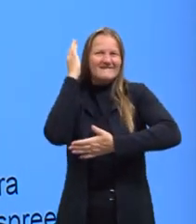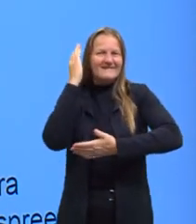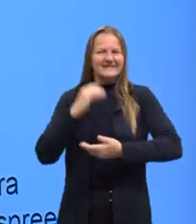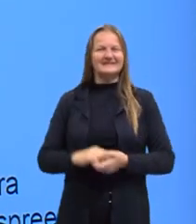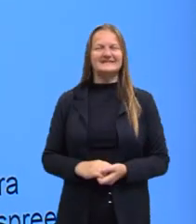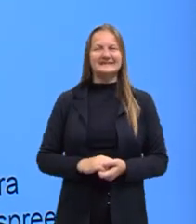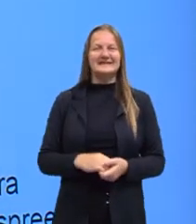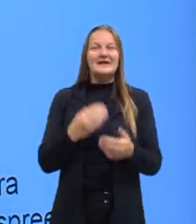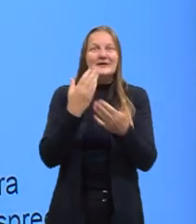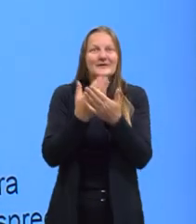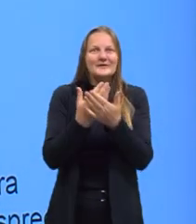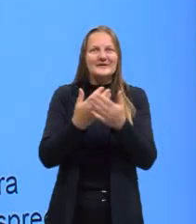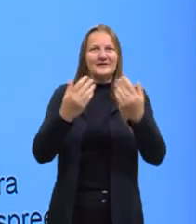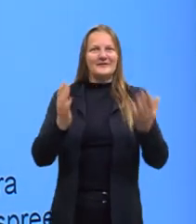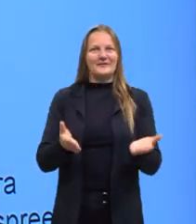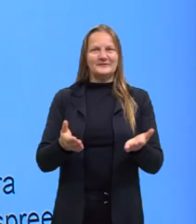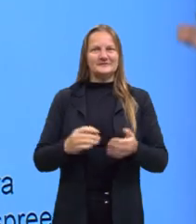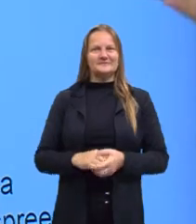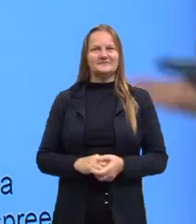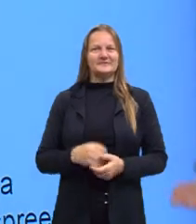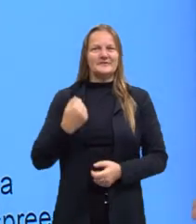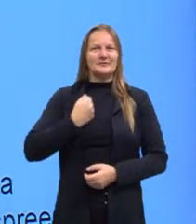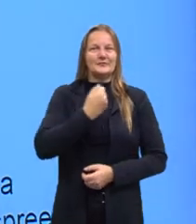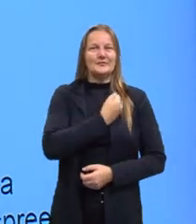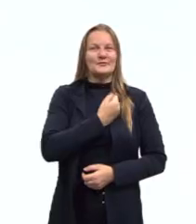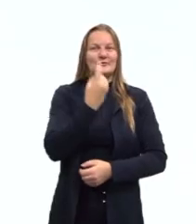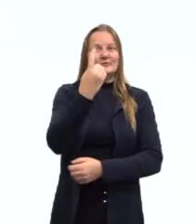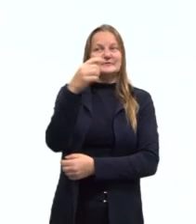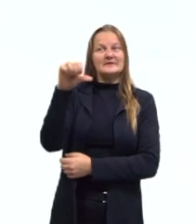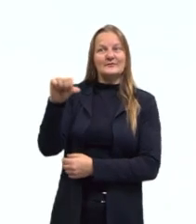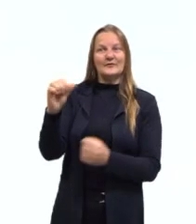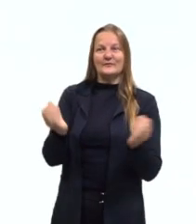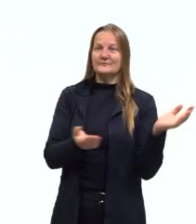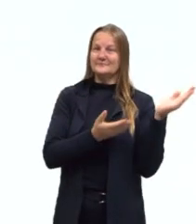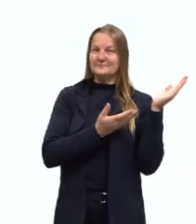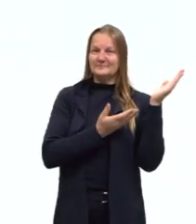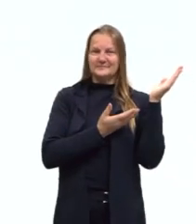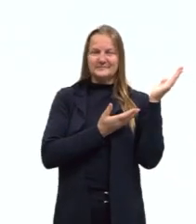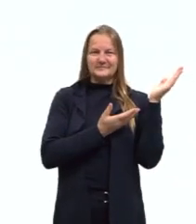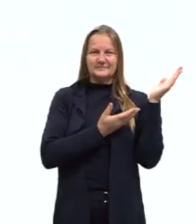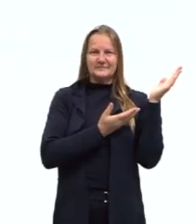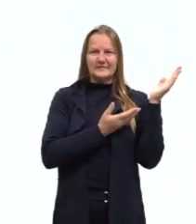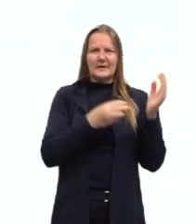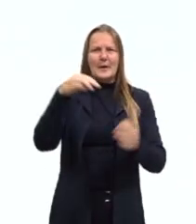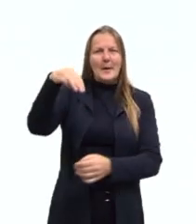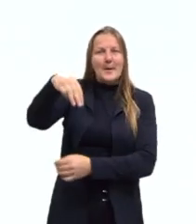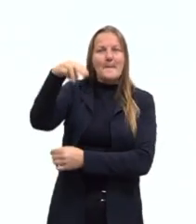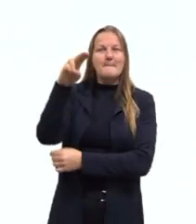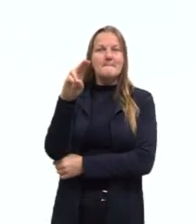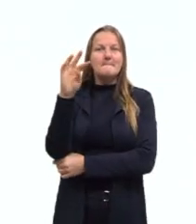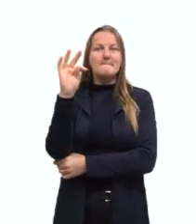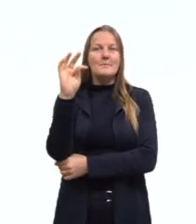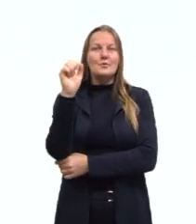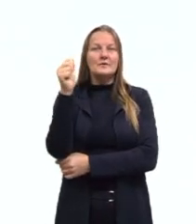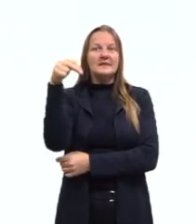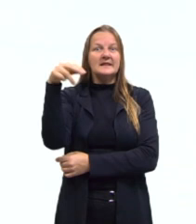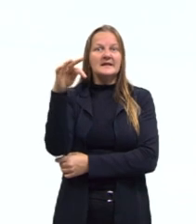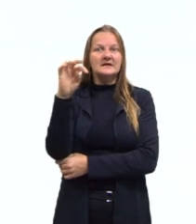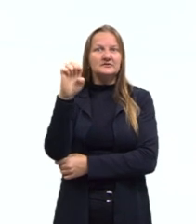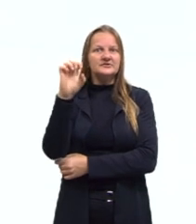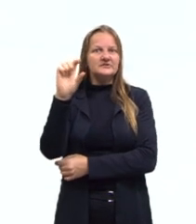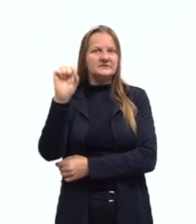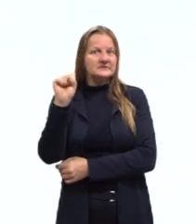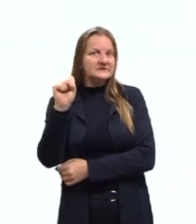A nossa aula de hoje é aula de número 19. Mutantes. Eles existem?